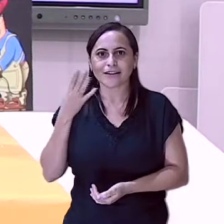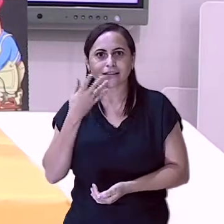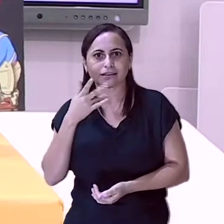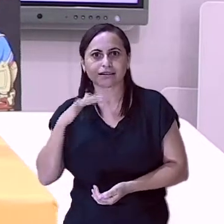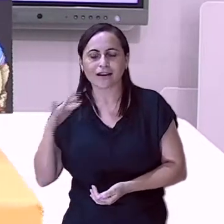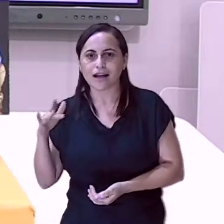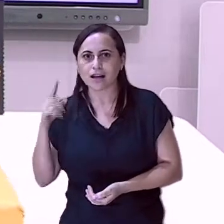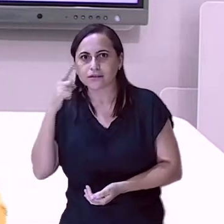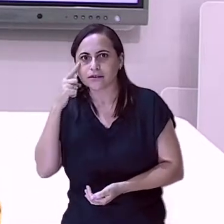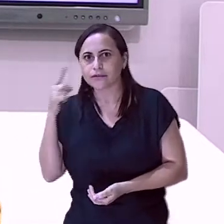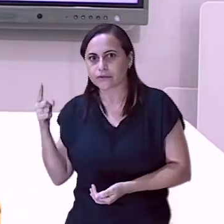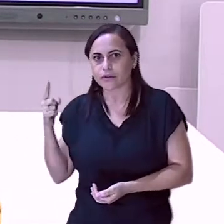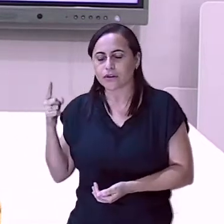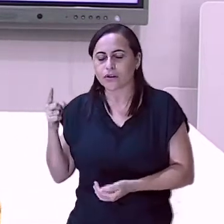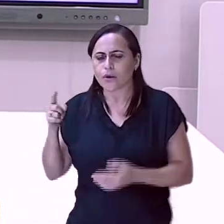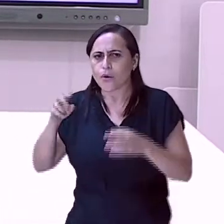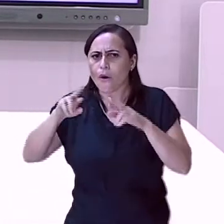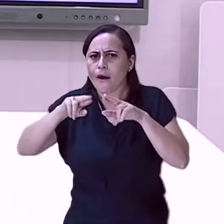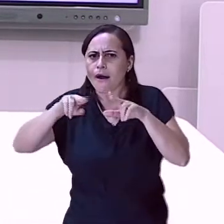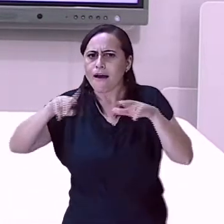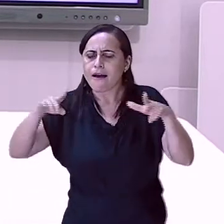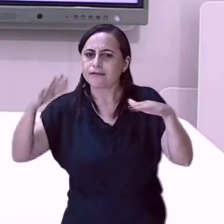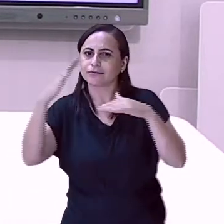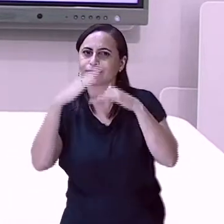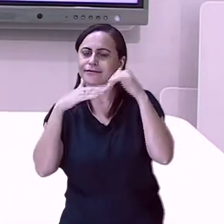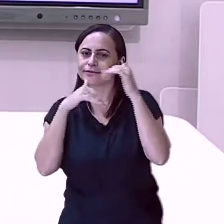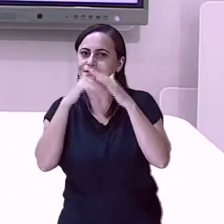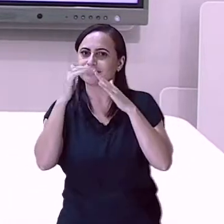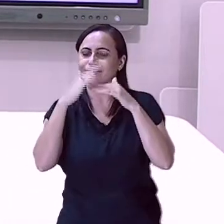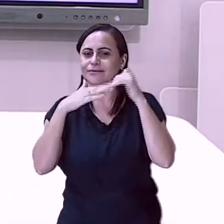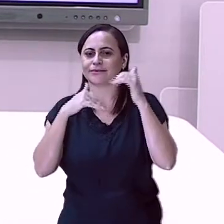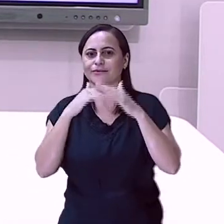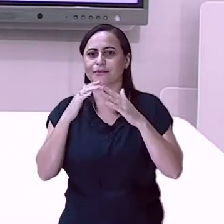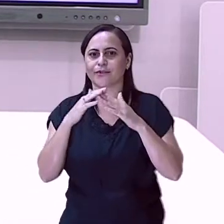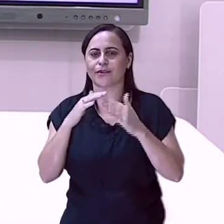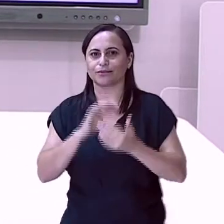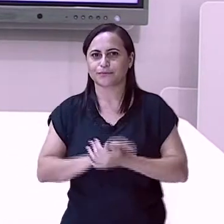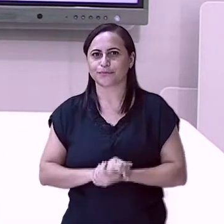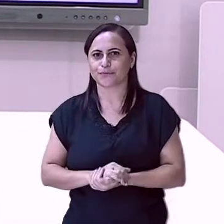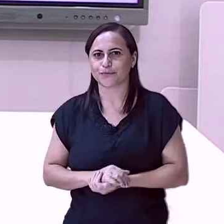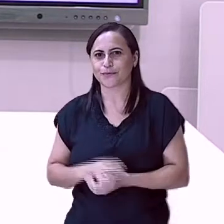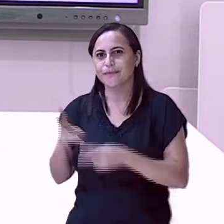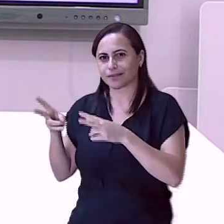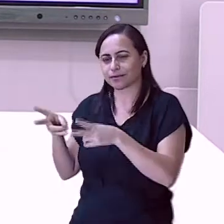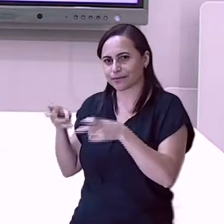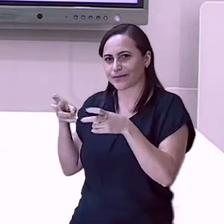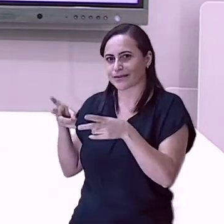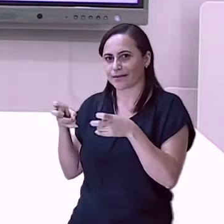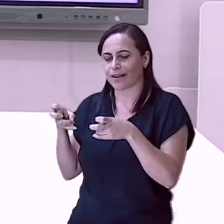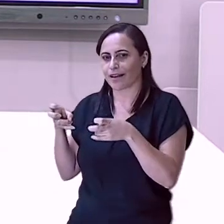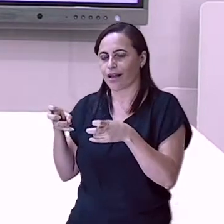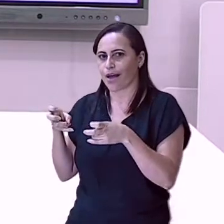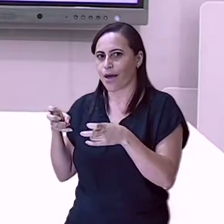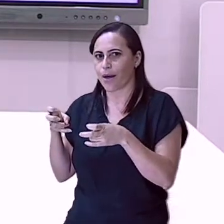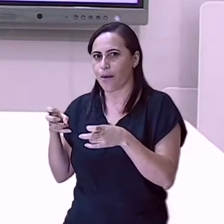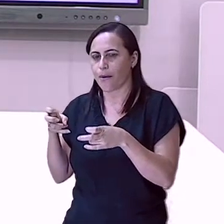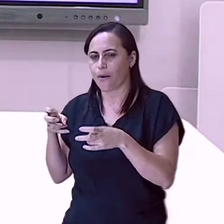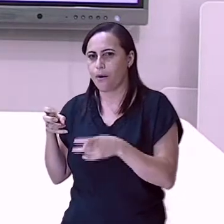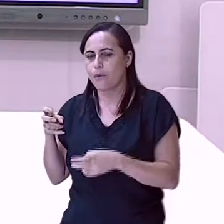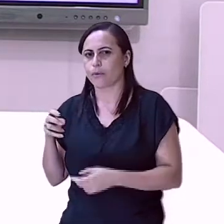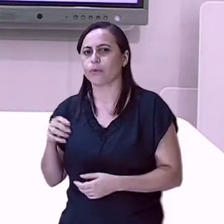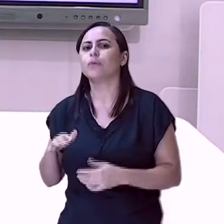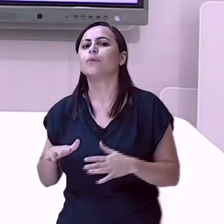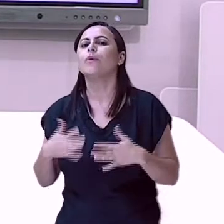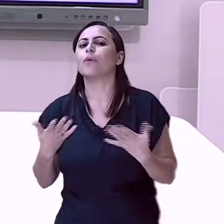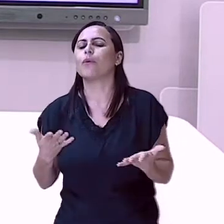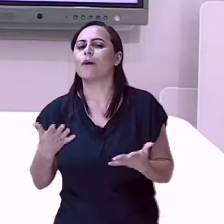Crianças, quantas profissões. E aí? Identificaram? Eu identifiquei a minha profissão.